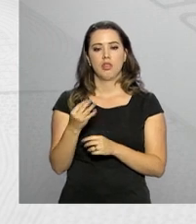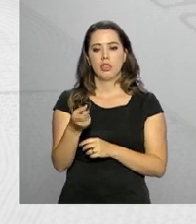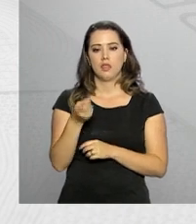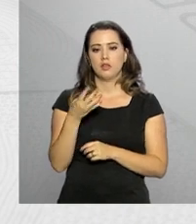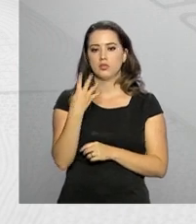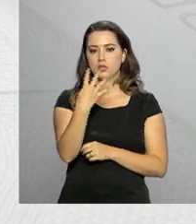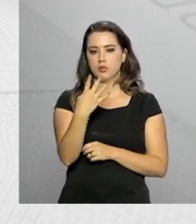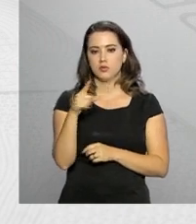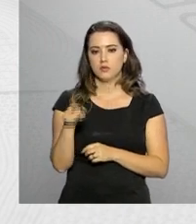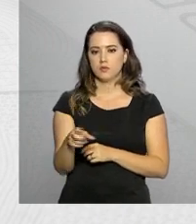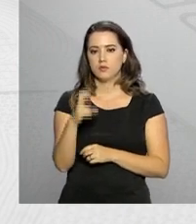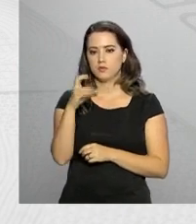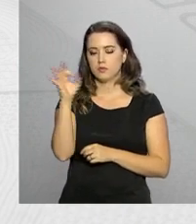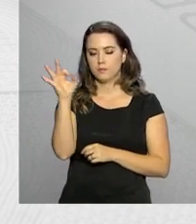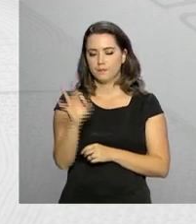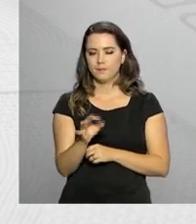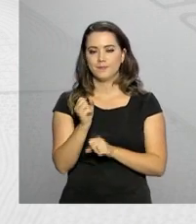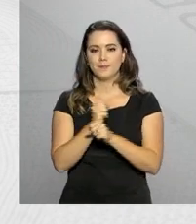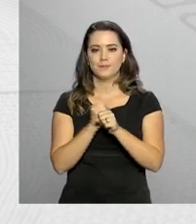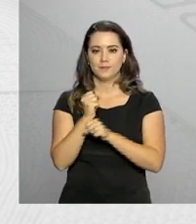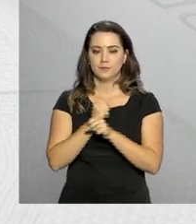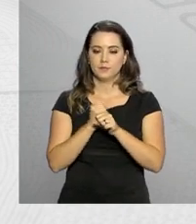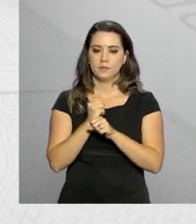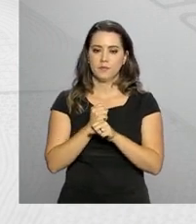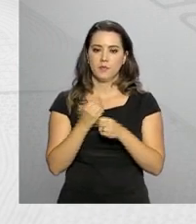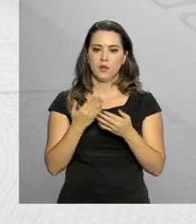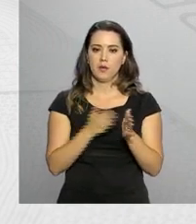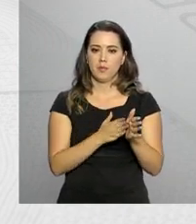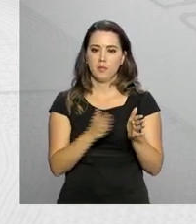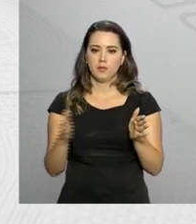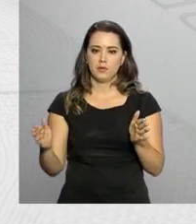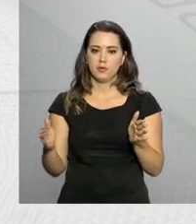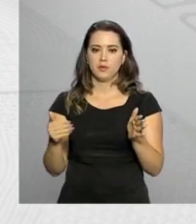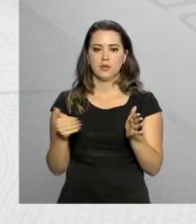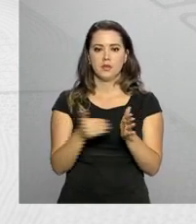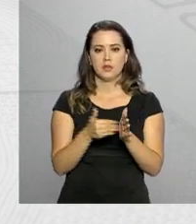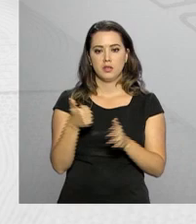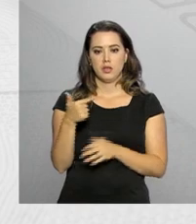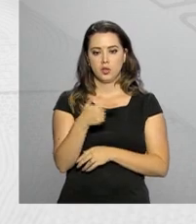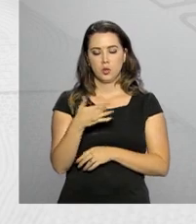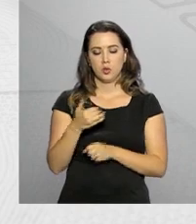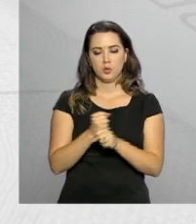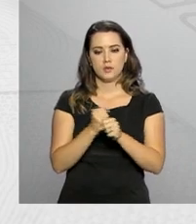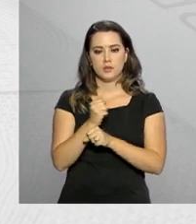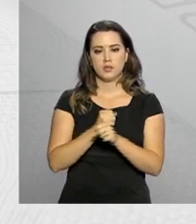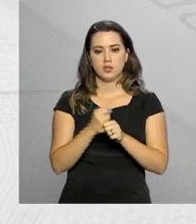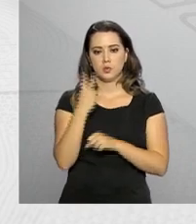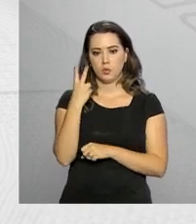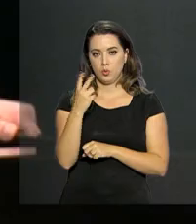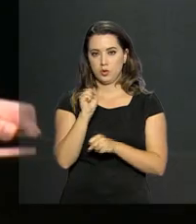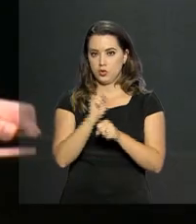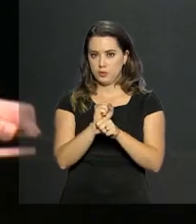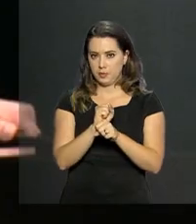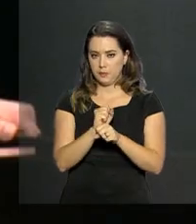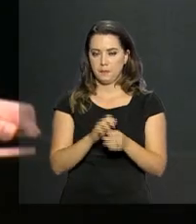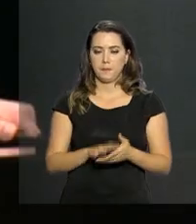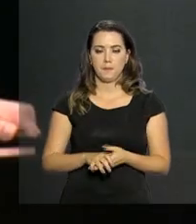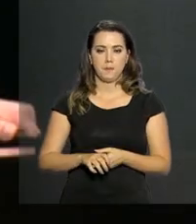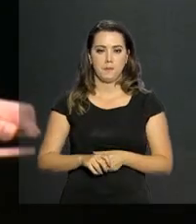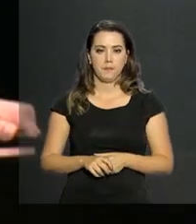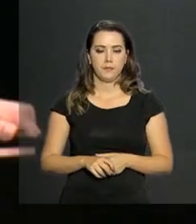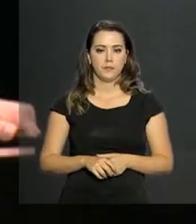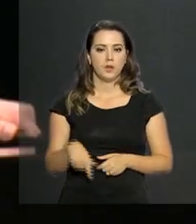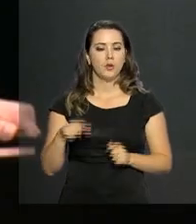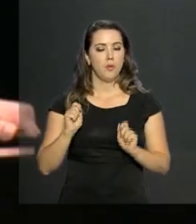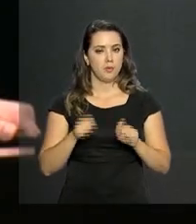taxa final estimada em 4,5% ao ano e prazo de pagamento de 12 anos, com 2 de carência. Nós estamos